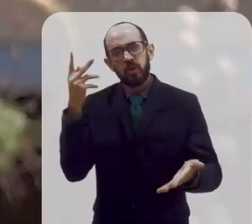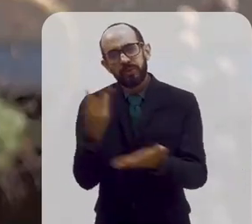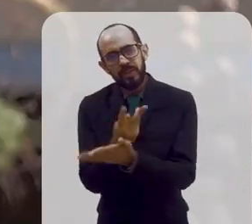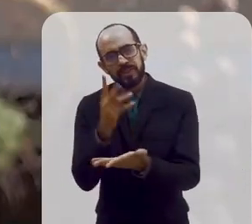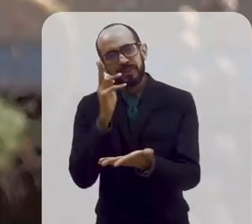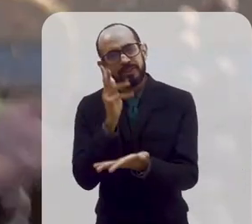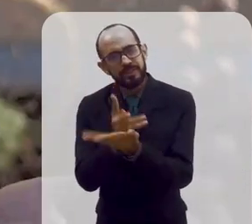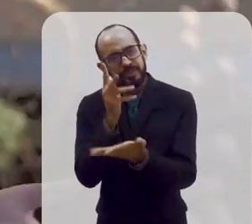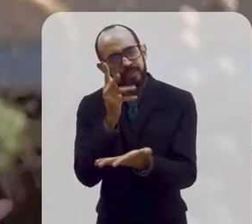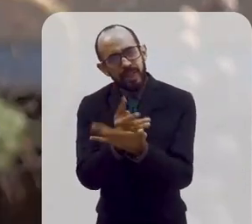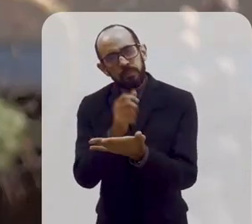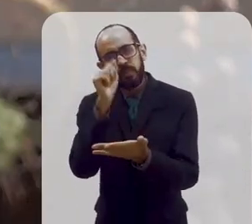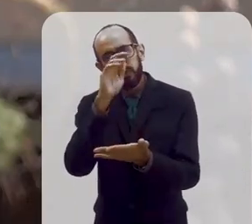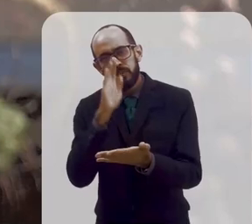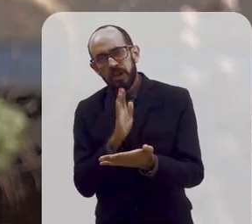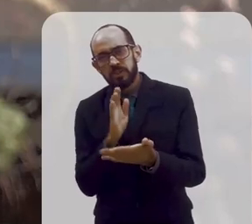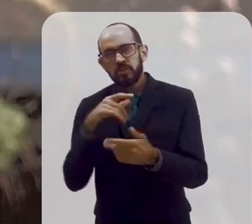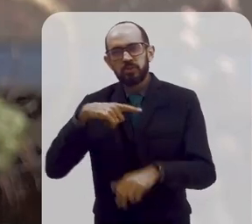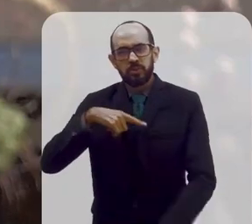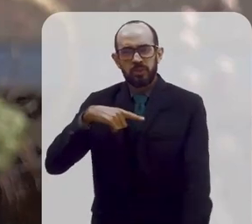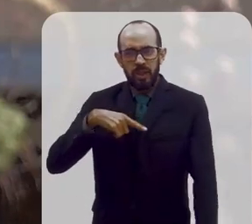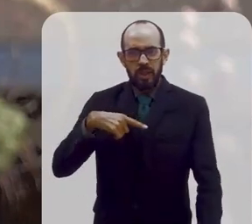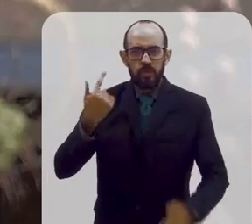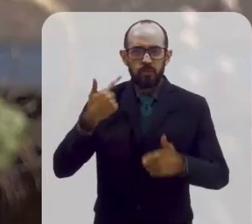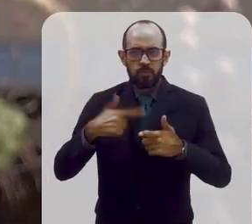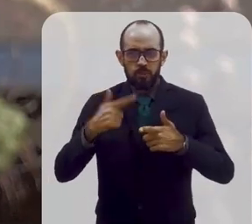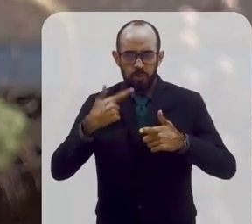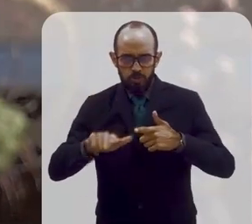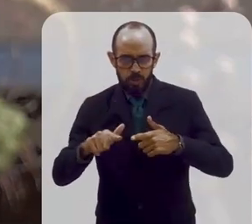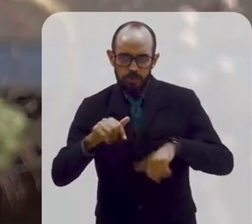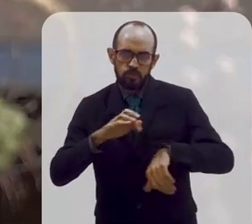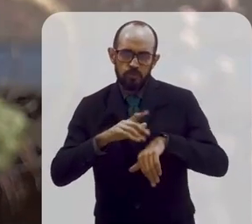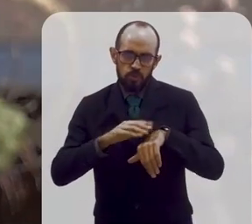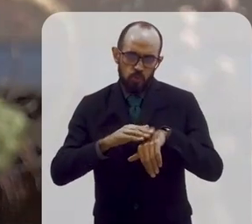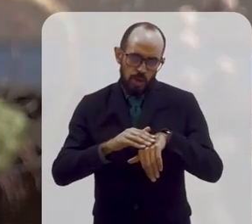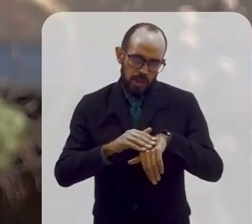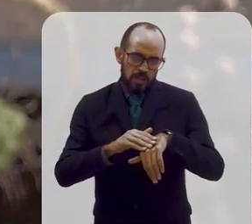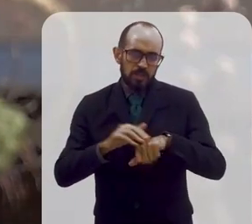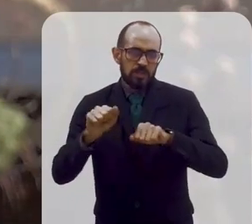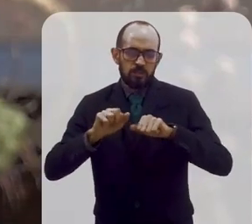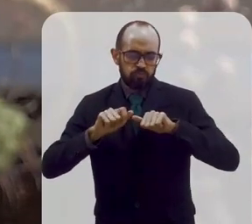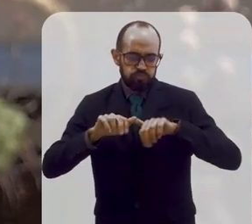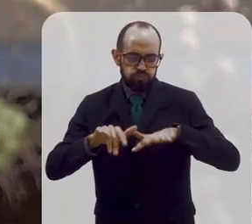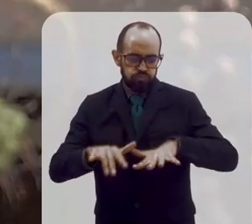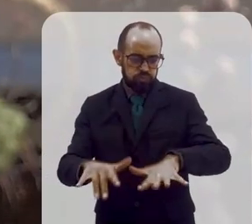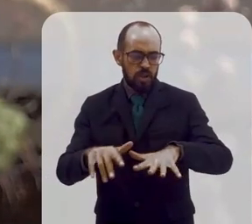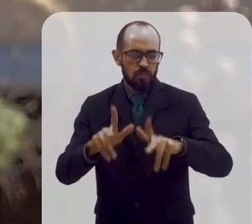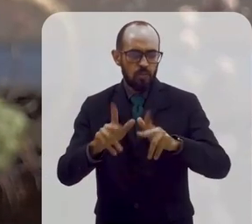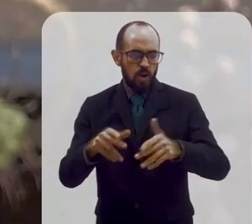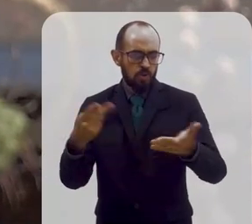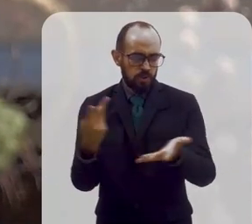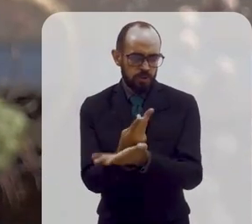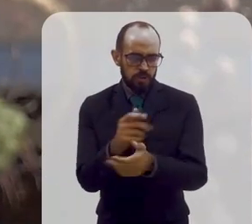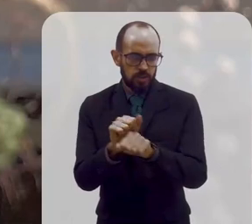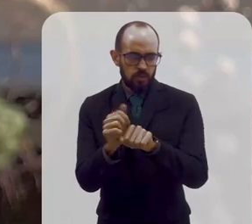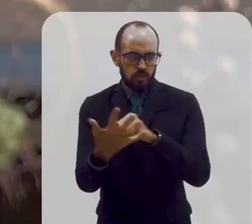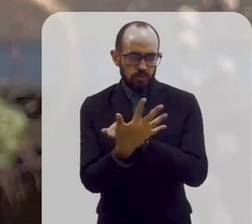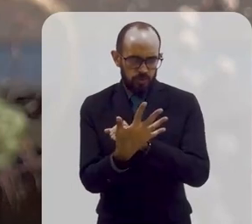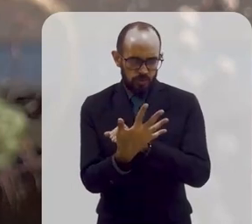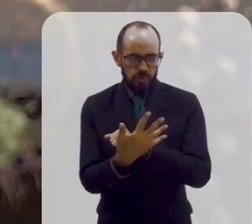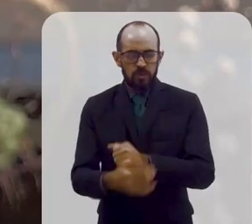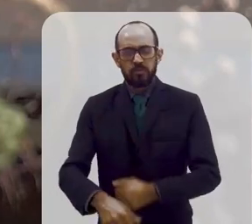sempre quando o Brasil é acometido por alguma epidemia, alguma pandemia, como foi o caso agora da Covid-19.